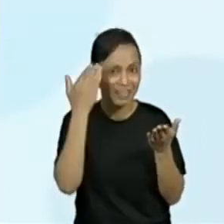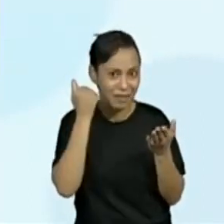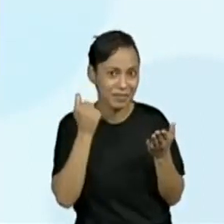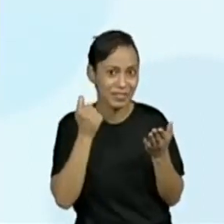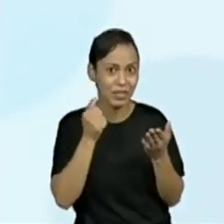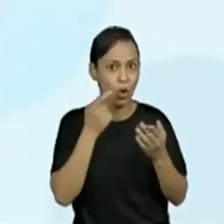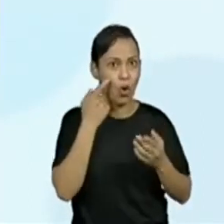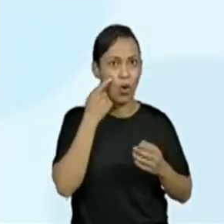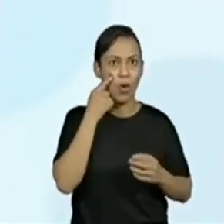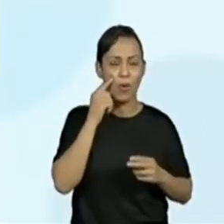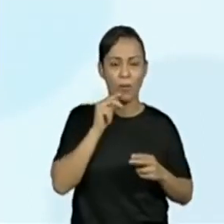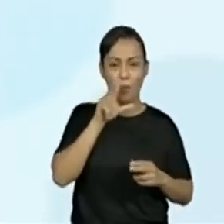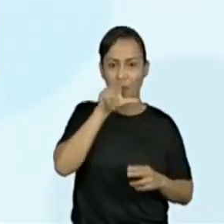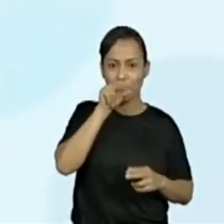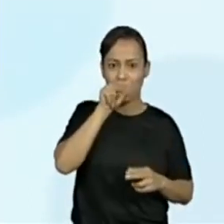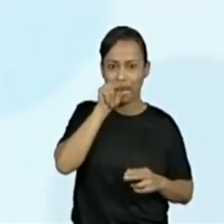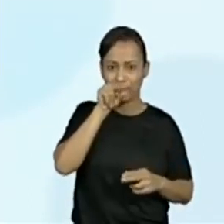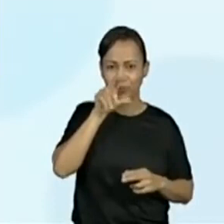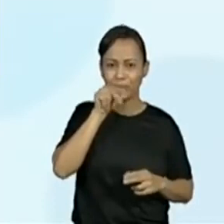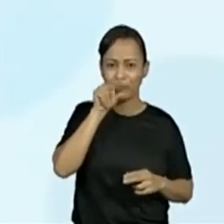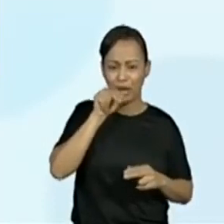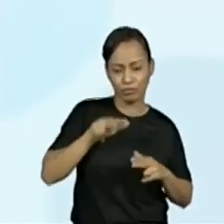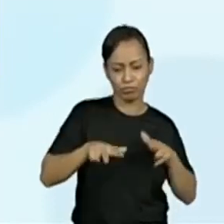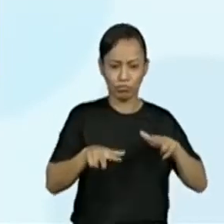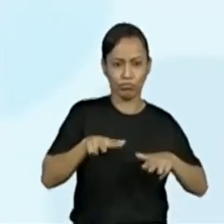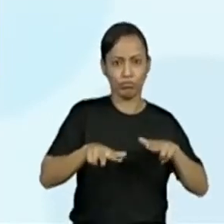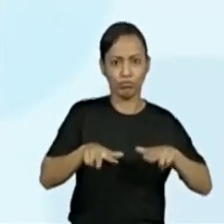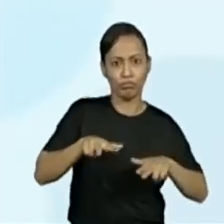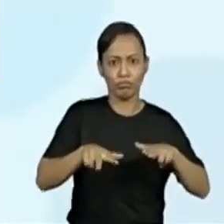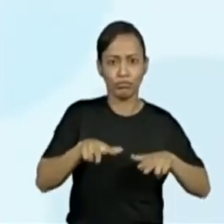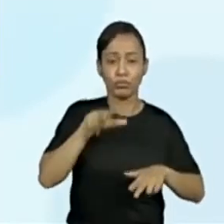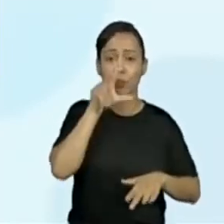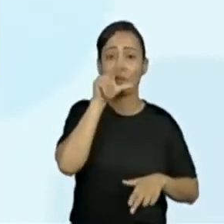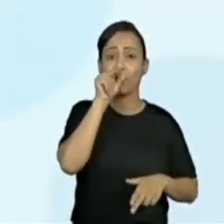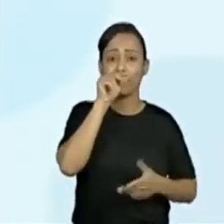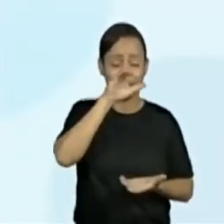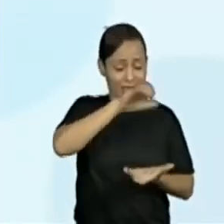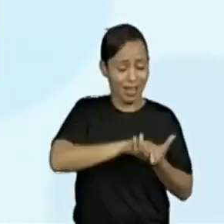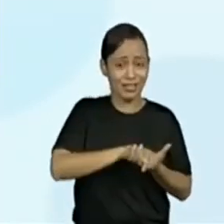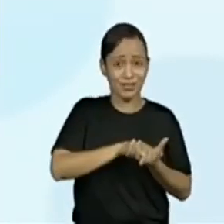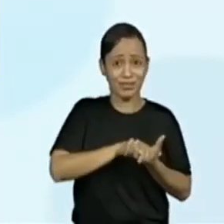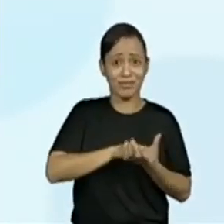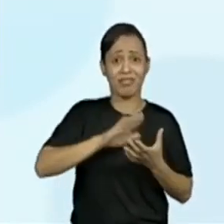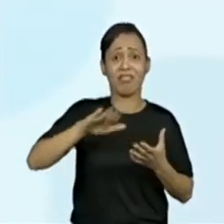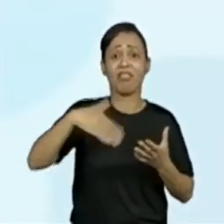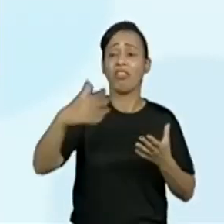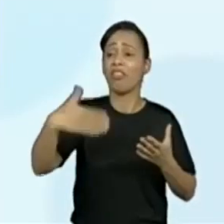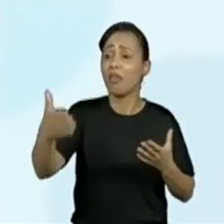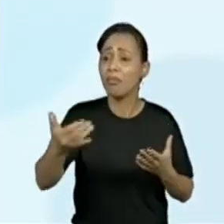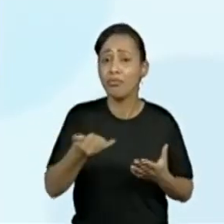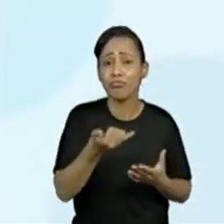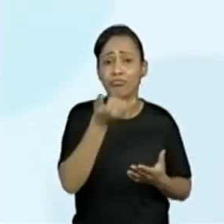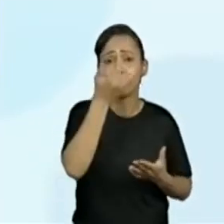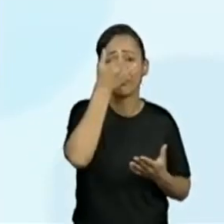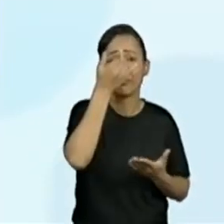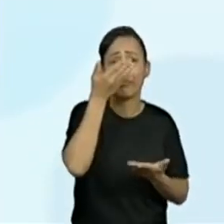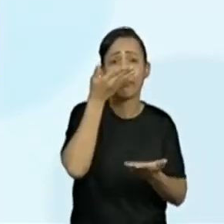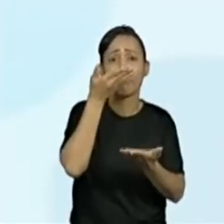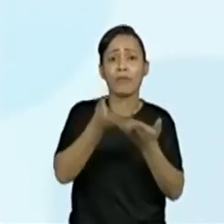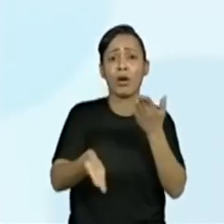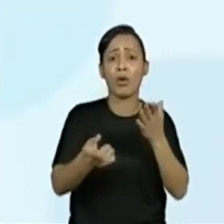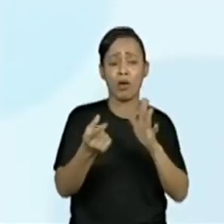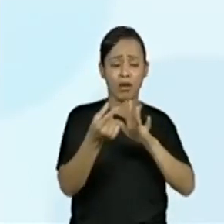pato, o pato casou com a pata. Depois perdeu a esperança. Depois tinha os dedos